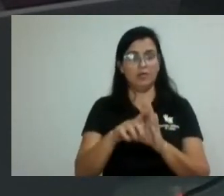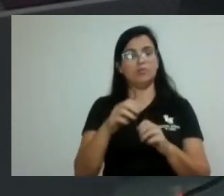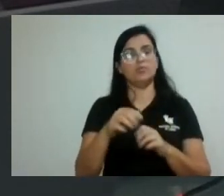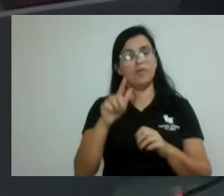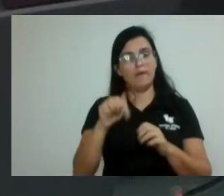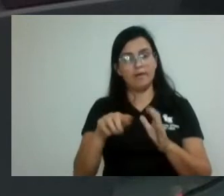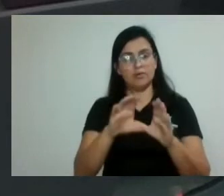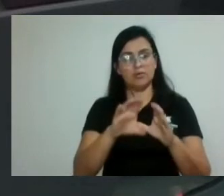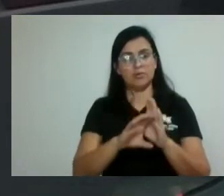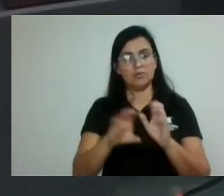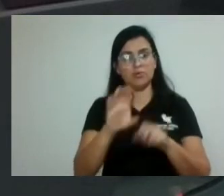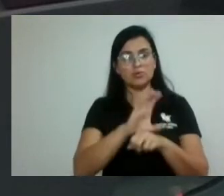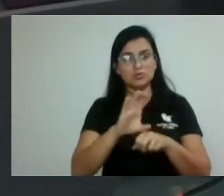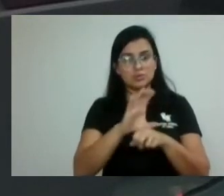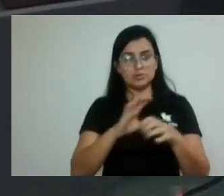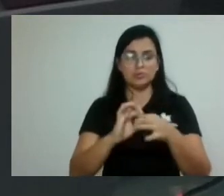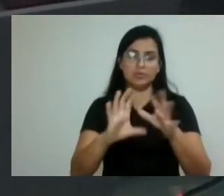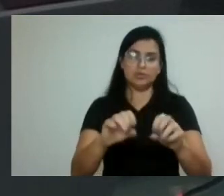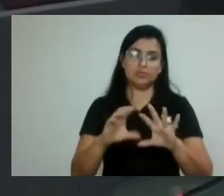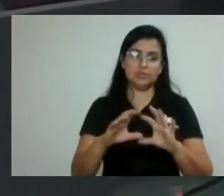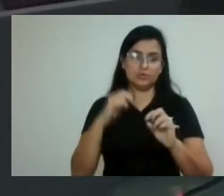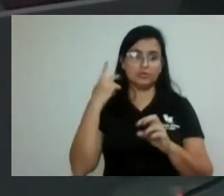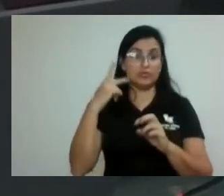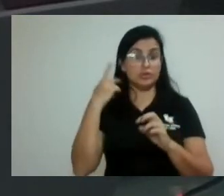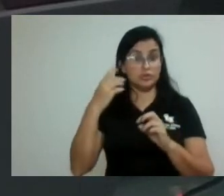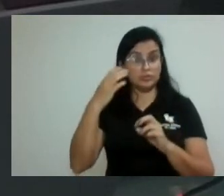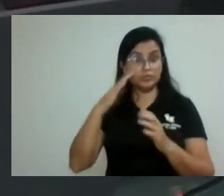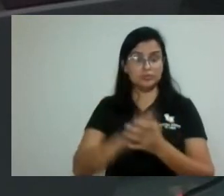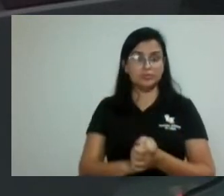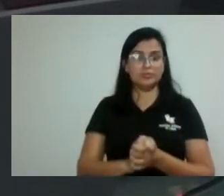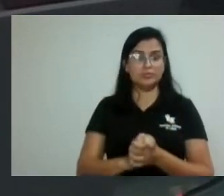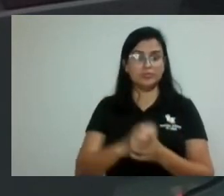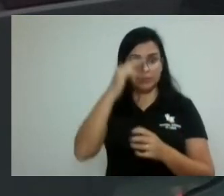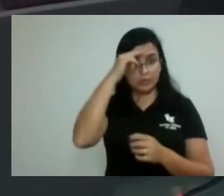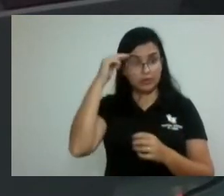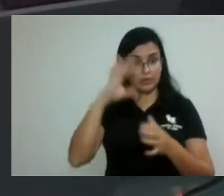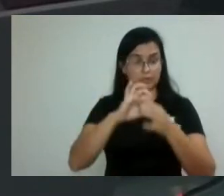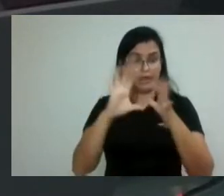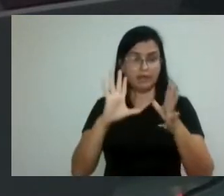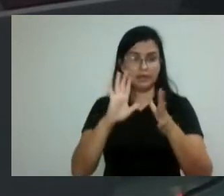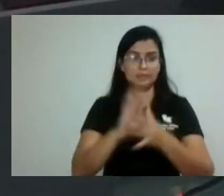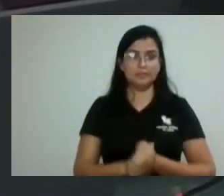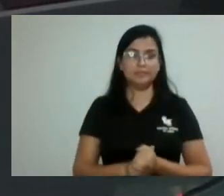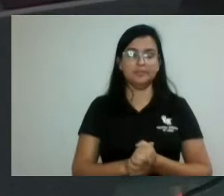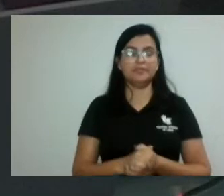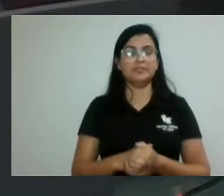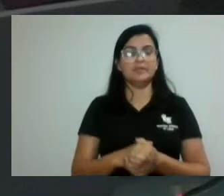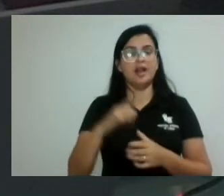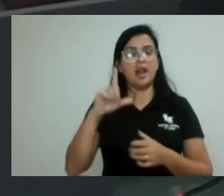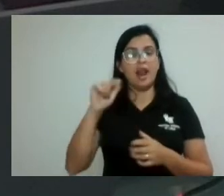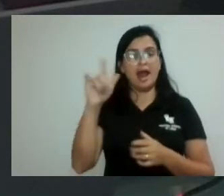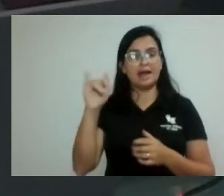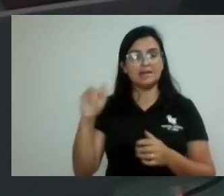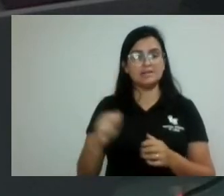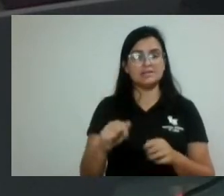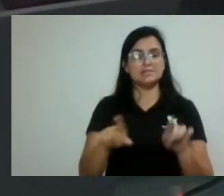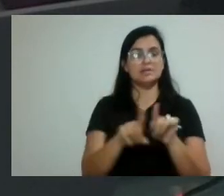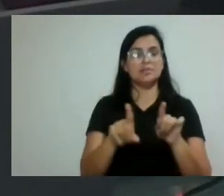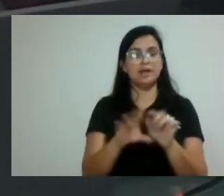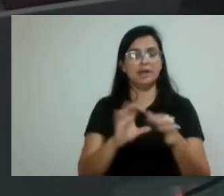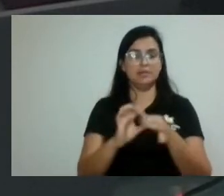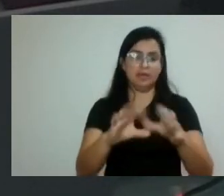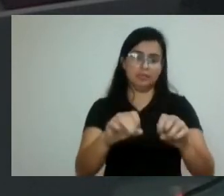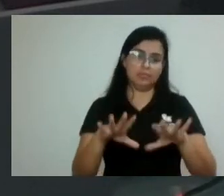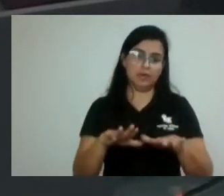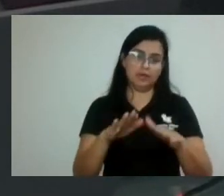Terceira vereadora, vereadora Laís Perrô, membro da comissão de legislação, também matéria legal e constitucional, liberando para o plenário. Membros agora da